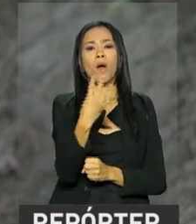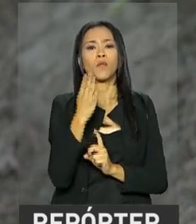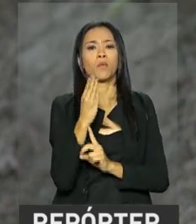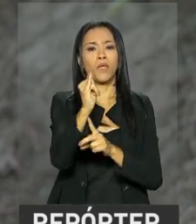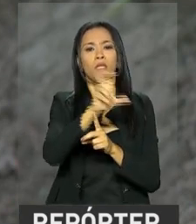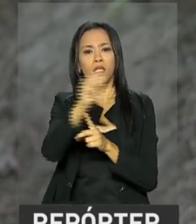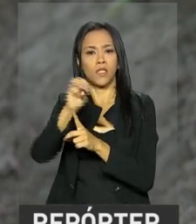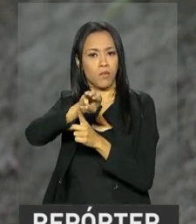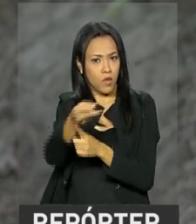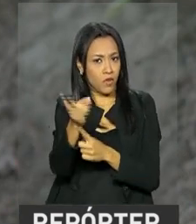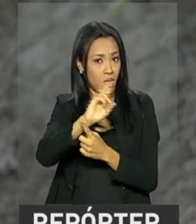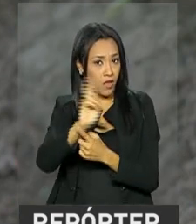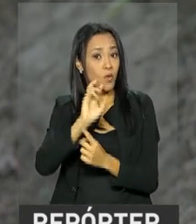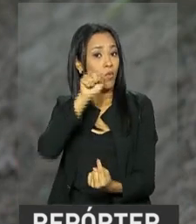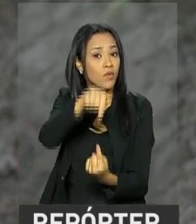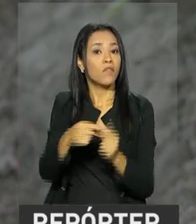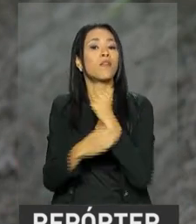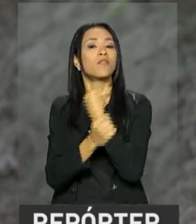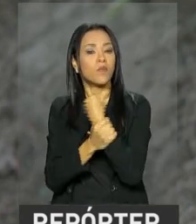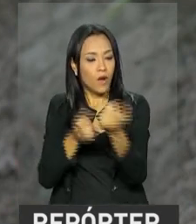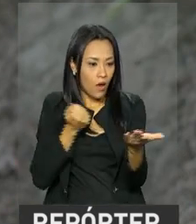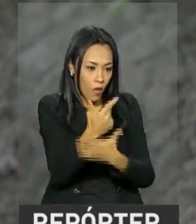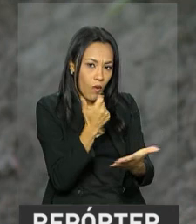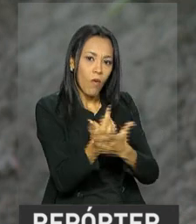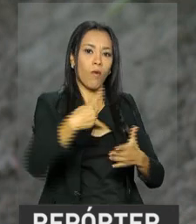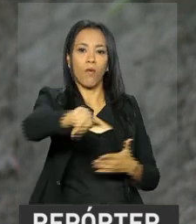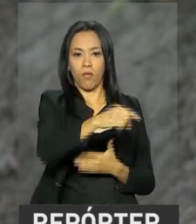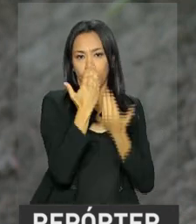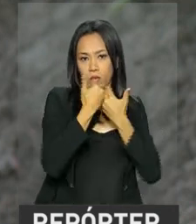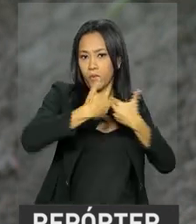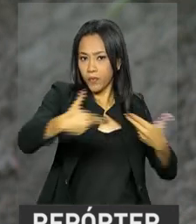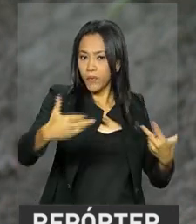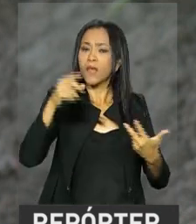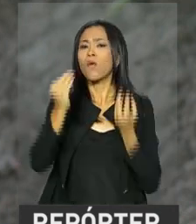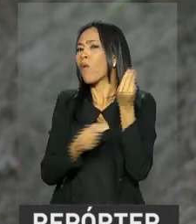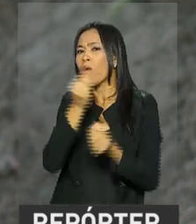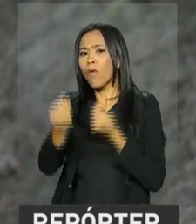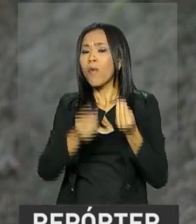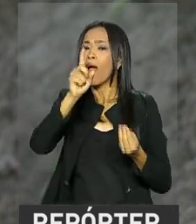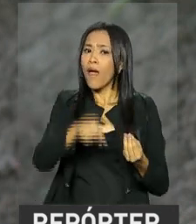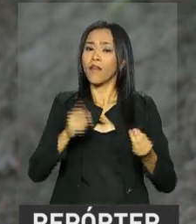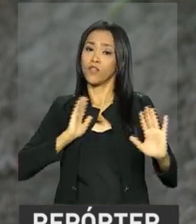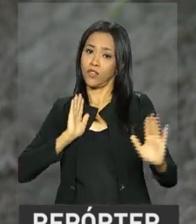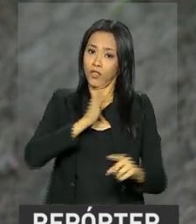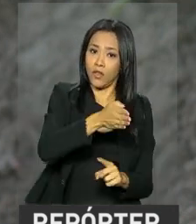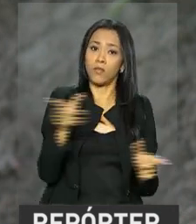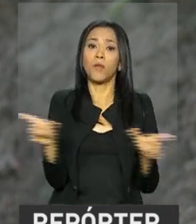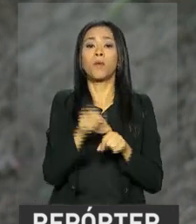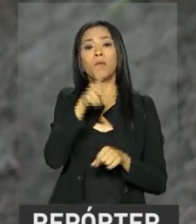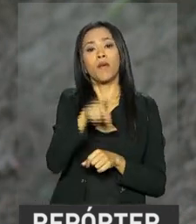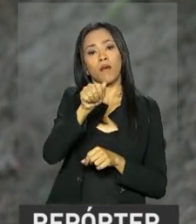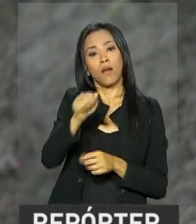bilhões para garantir a compra da produção. Isso será feito por meio de compras públicas pelo PAA